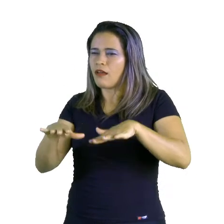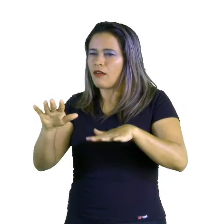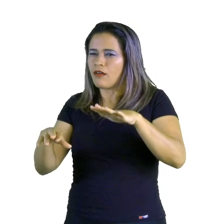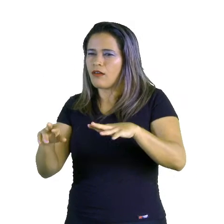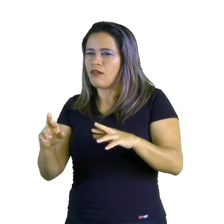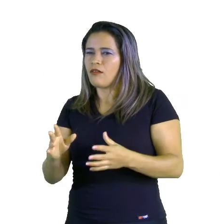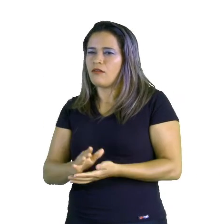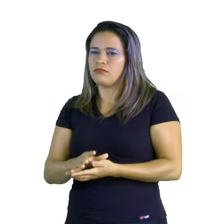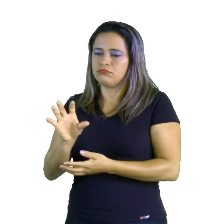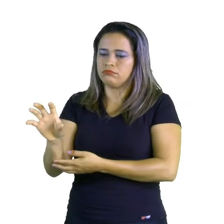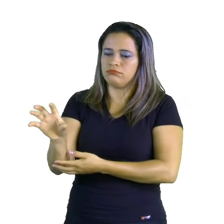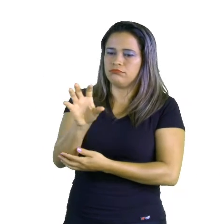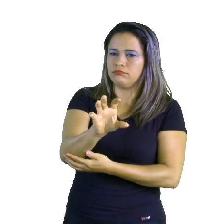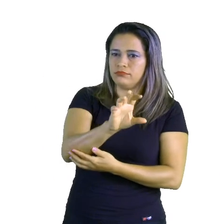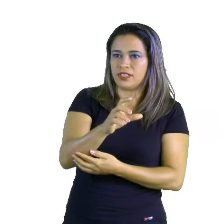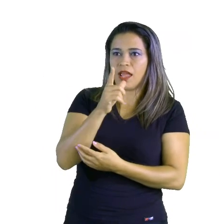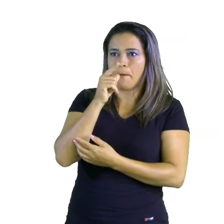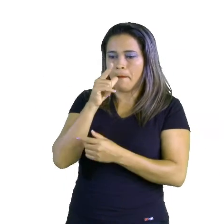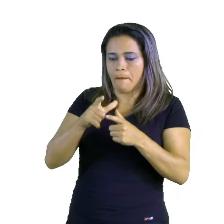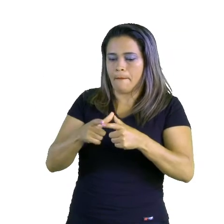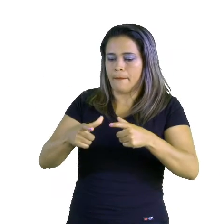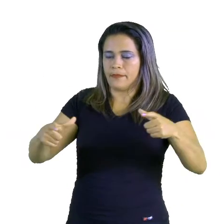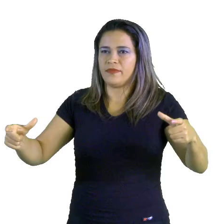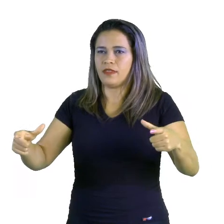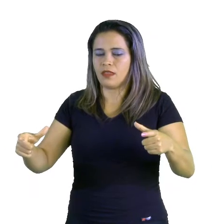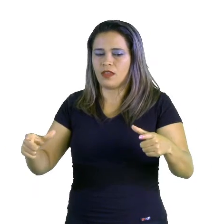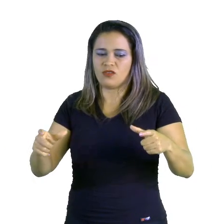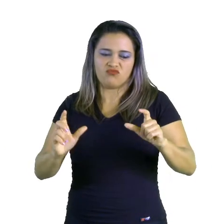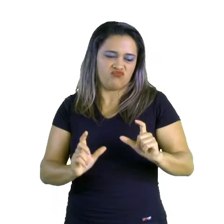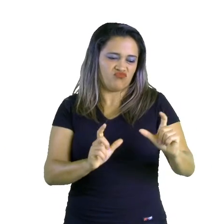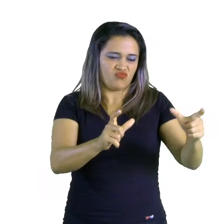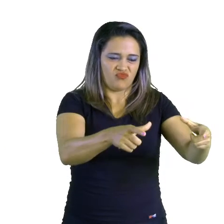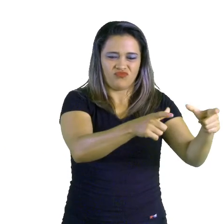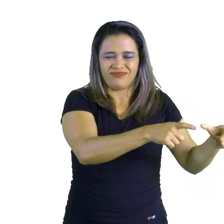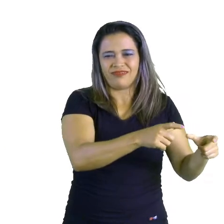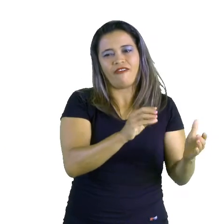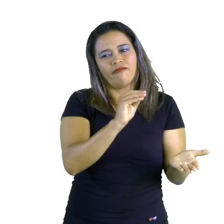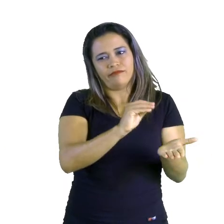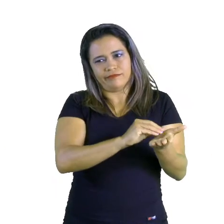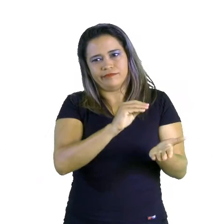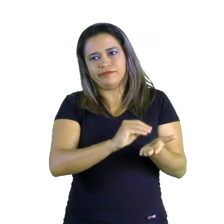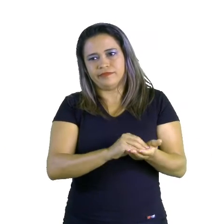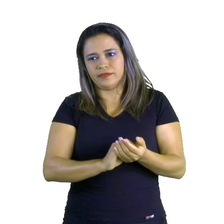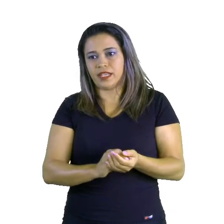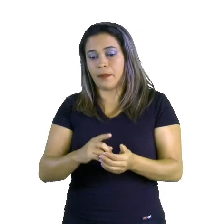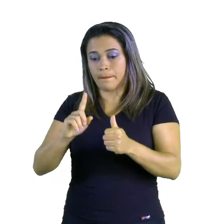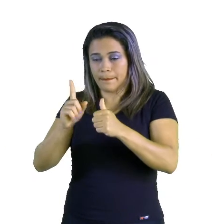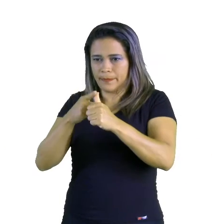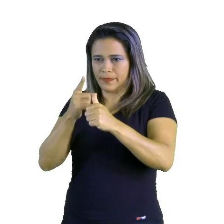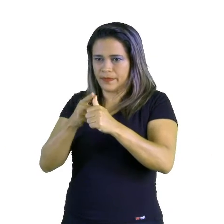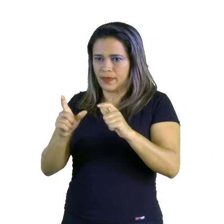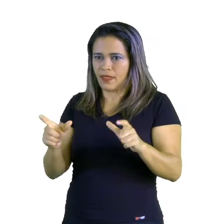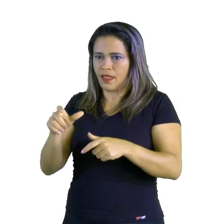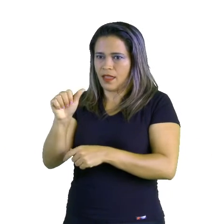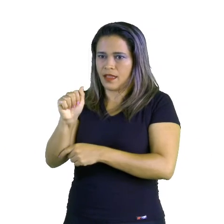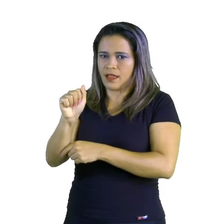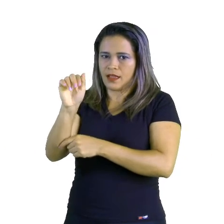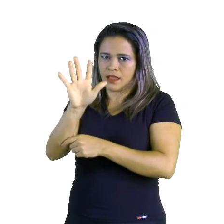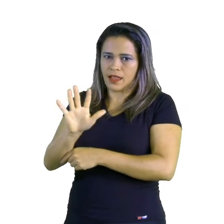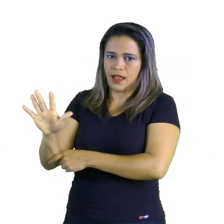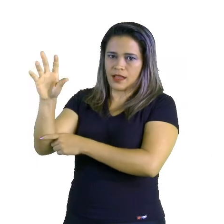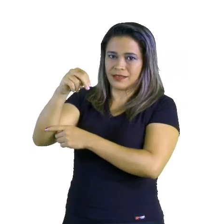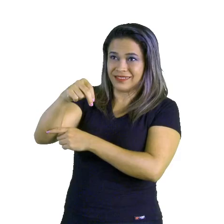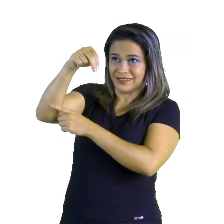eu tenho excesso de água, em outras eu tenho a falta dessa água. A primeira delas, na Ásia setentrional, é uma região com